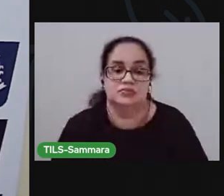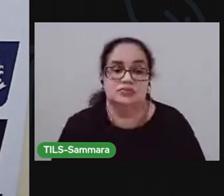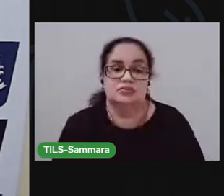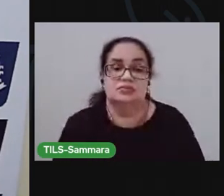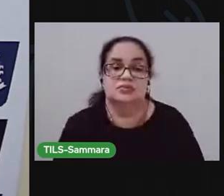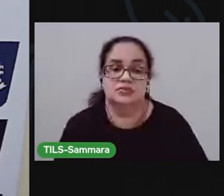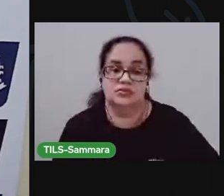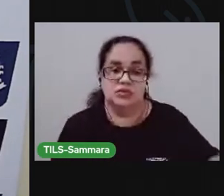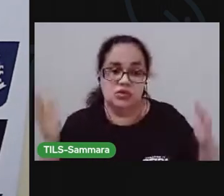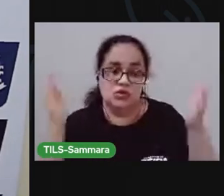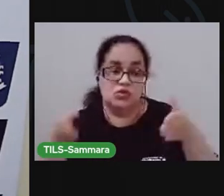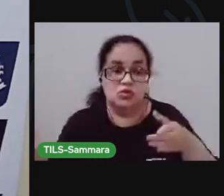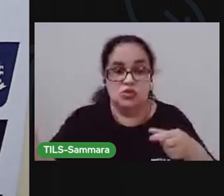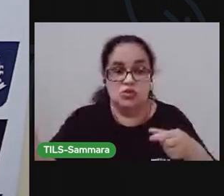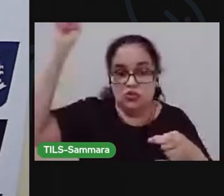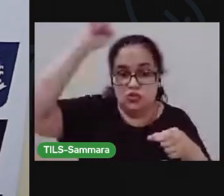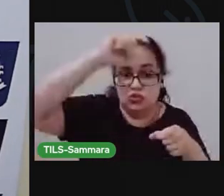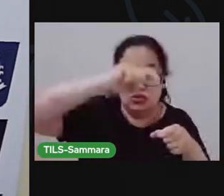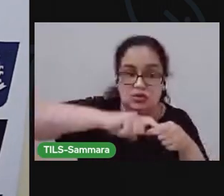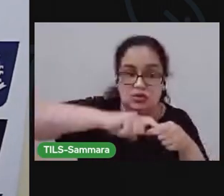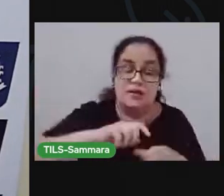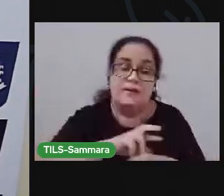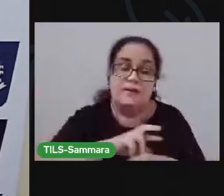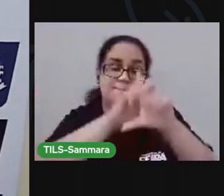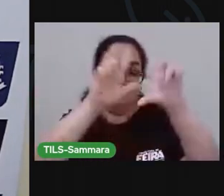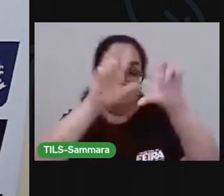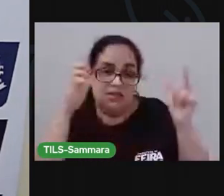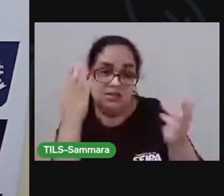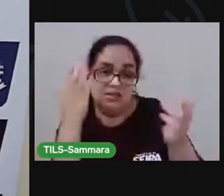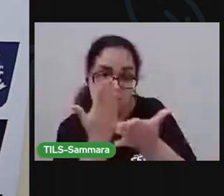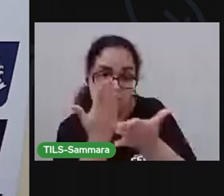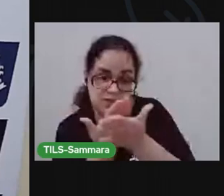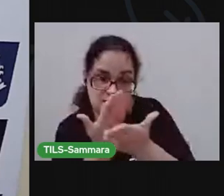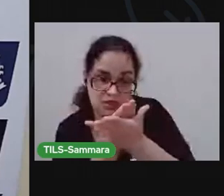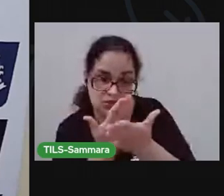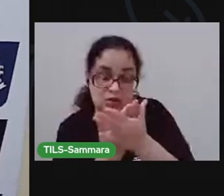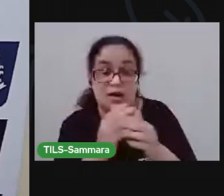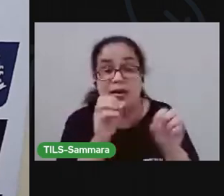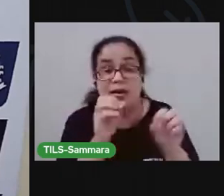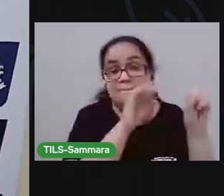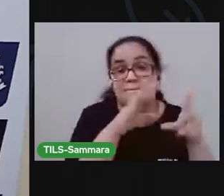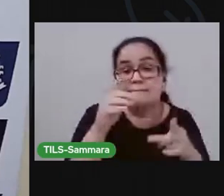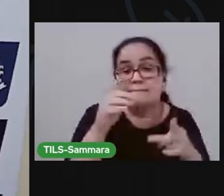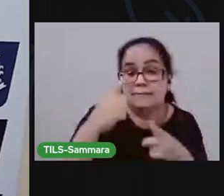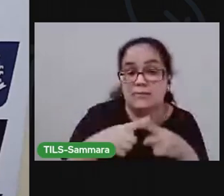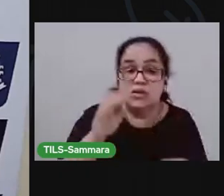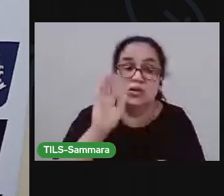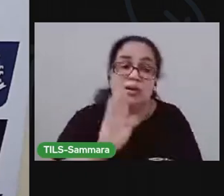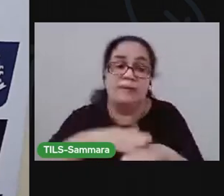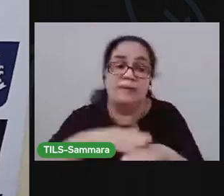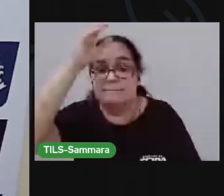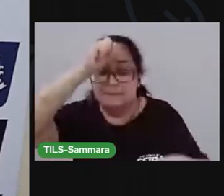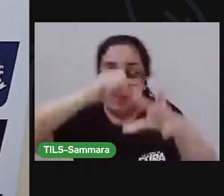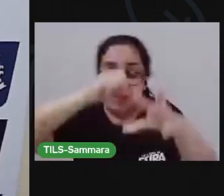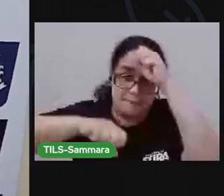Agora vamos voltar aqui a nossa apresentação da aula. Porque a gente tem mais coisa pra aprender.